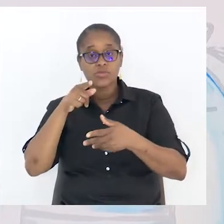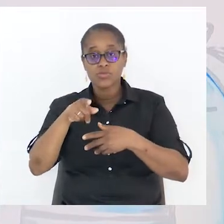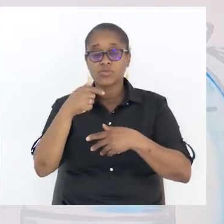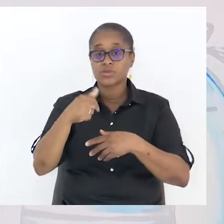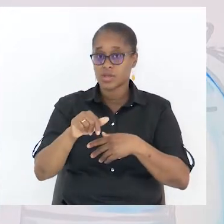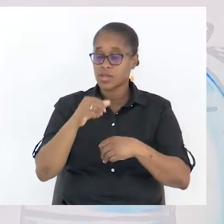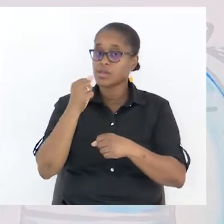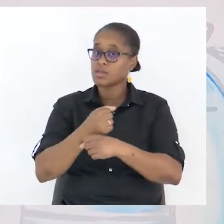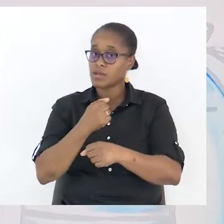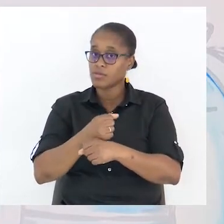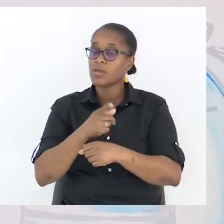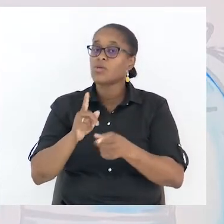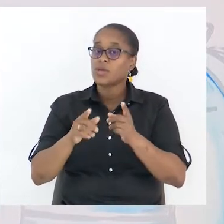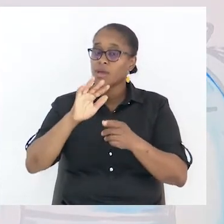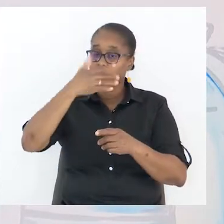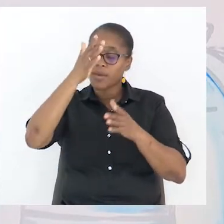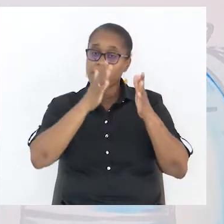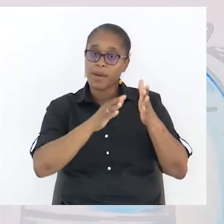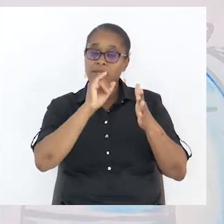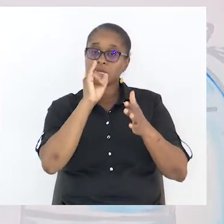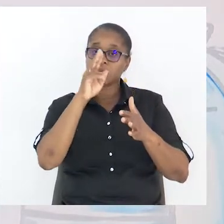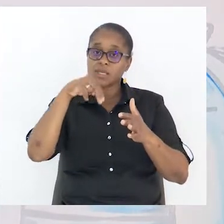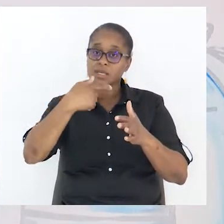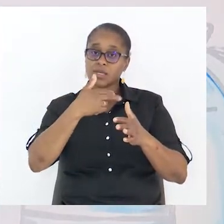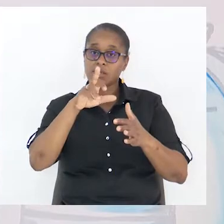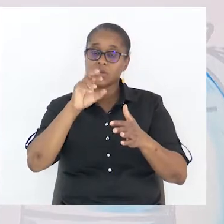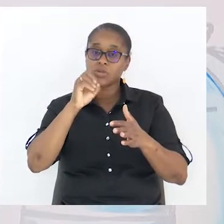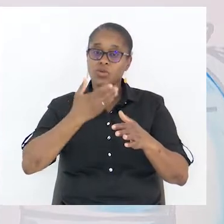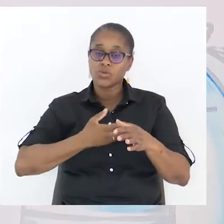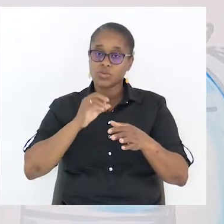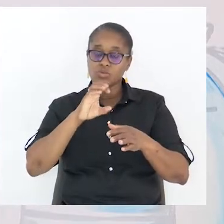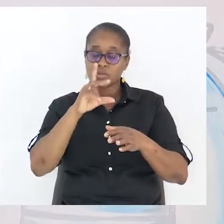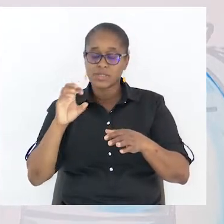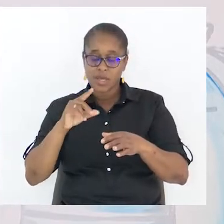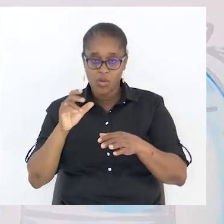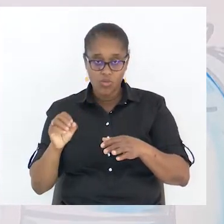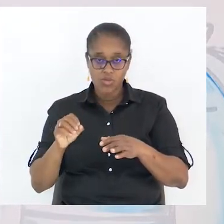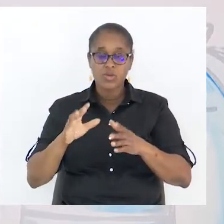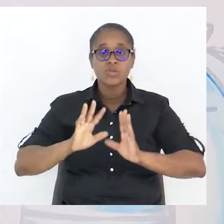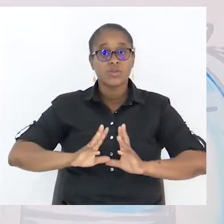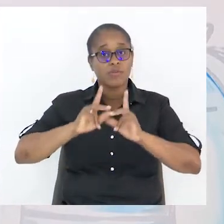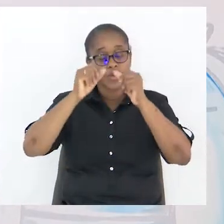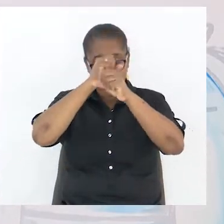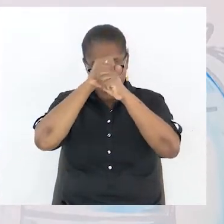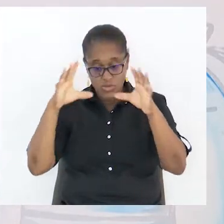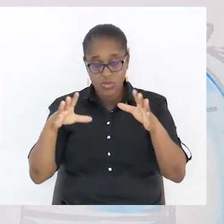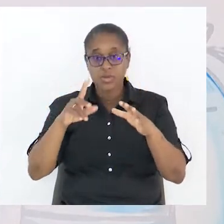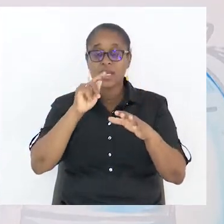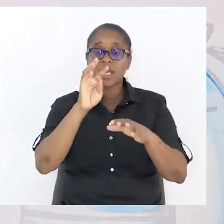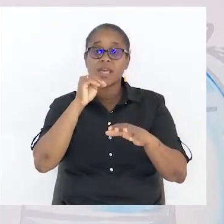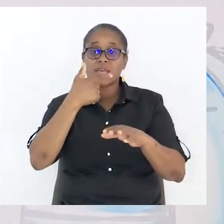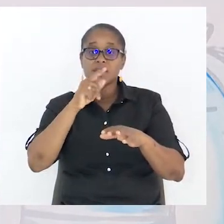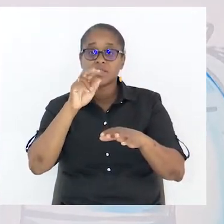desenvolvimento e a conclusão. A estética ou, então, a arquitetura do texto argumentativo. A entrada,